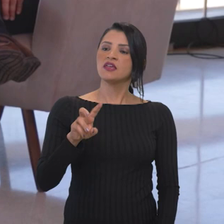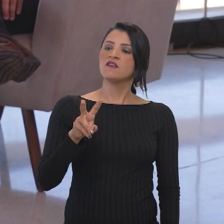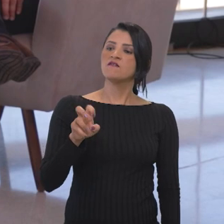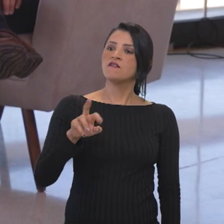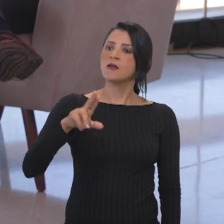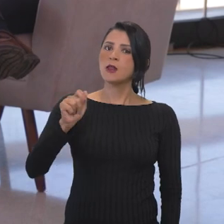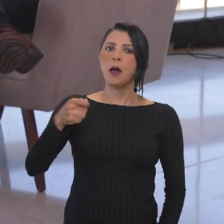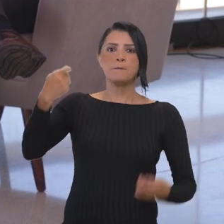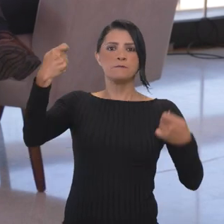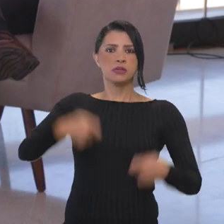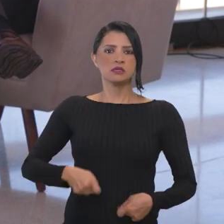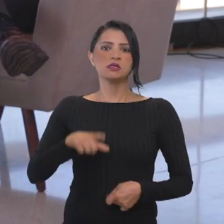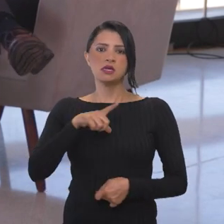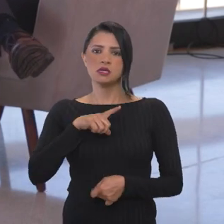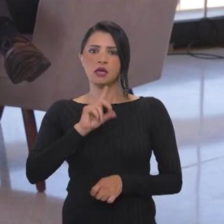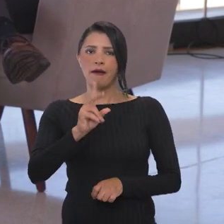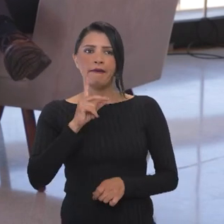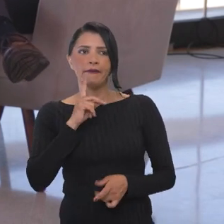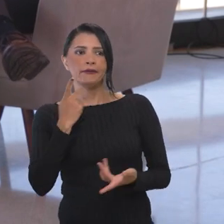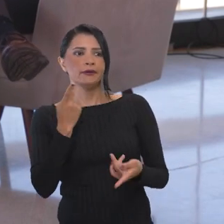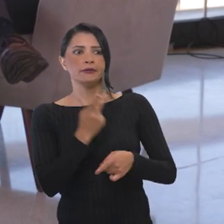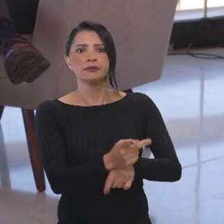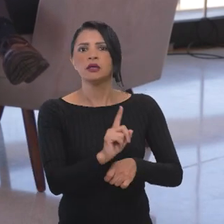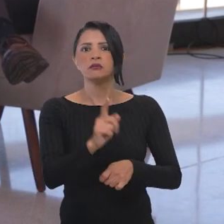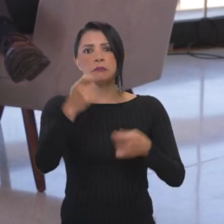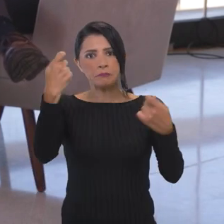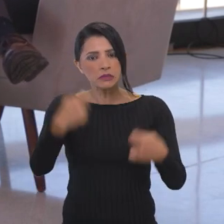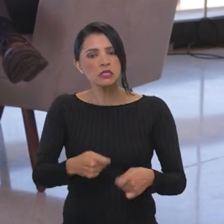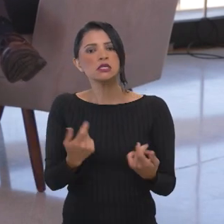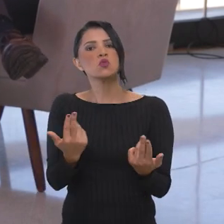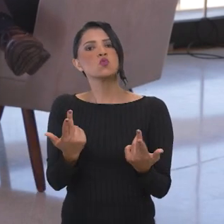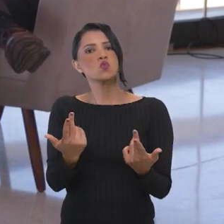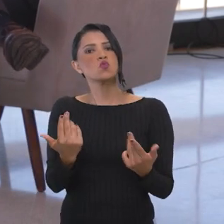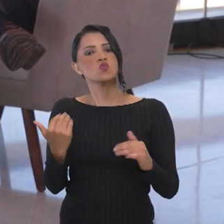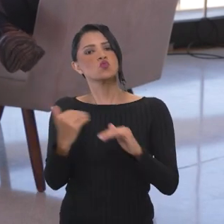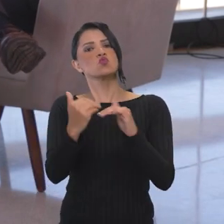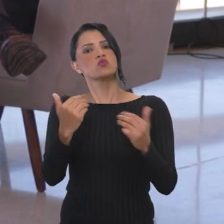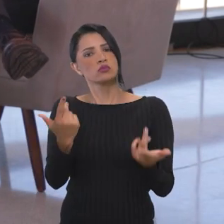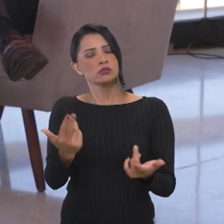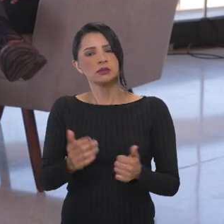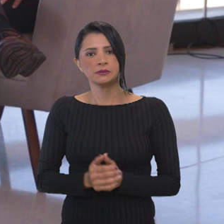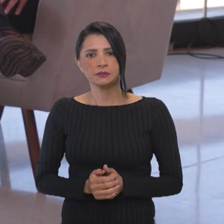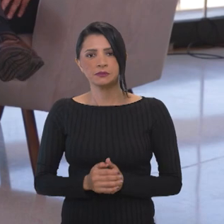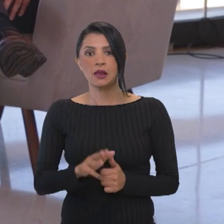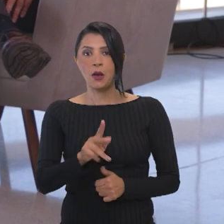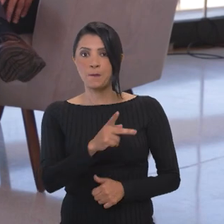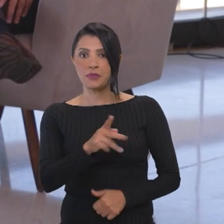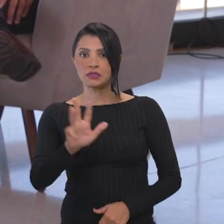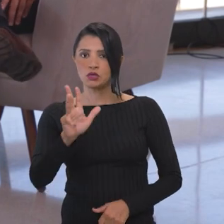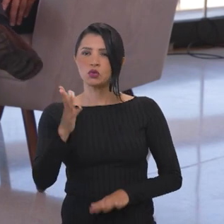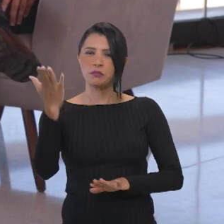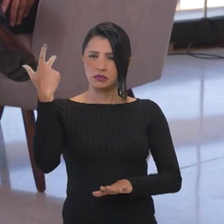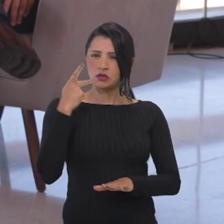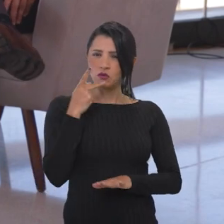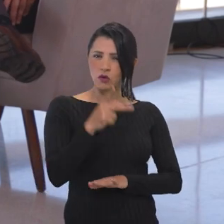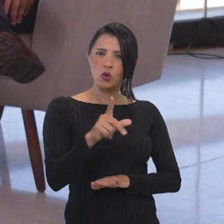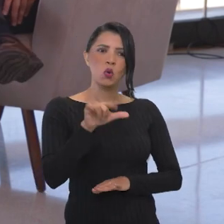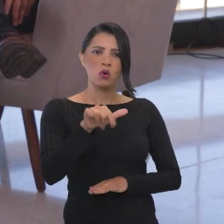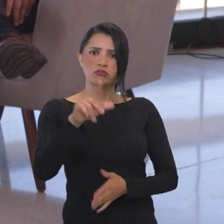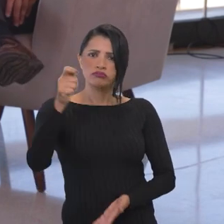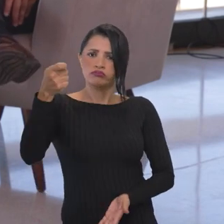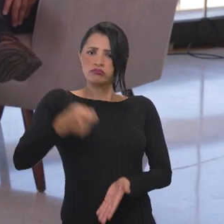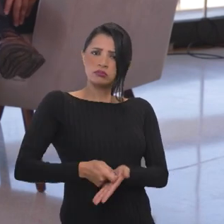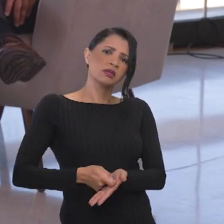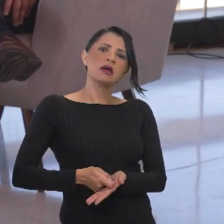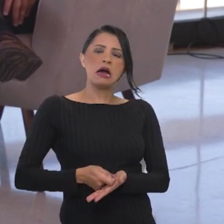igual. O presidente Lula falou, na época, que se torna uma obrigação. obrigação, exatamente. E hoje são 11 mulheres